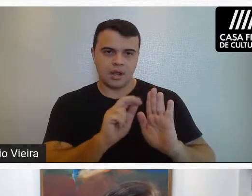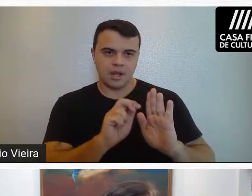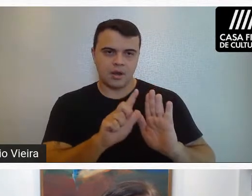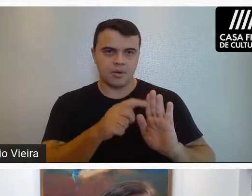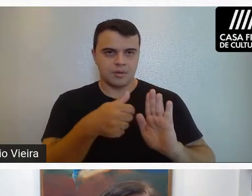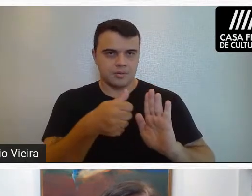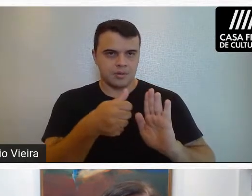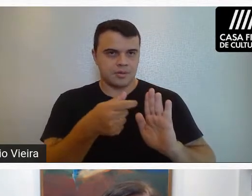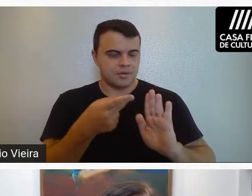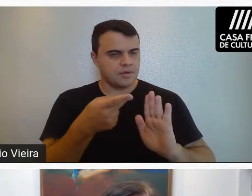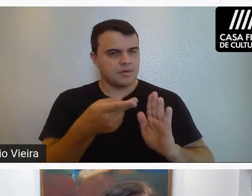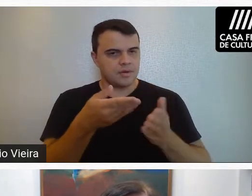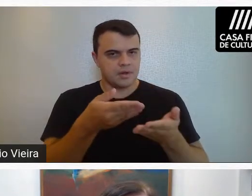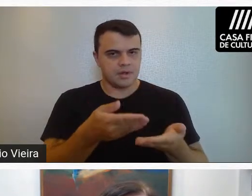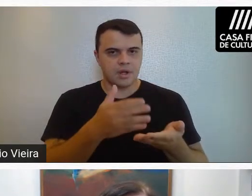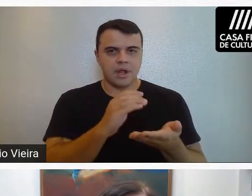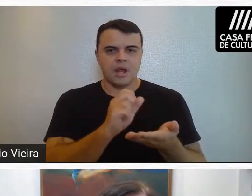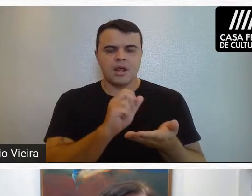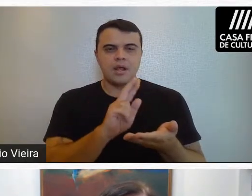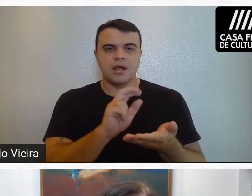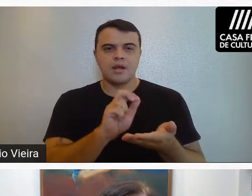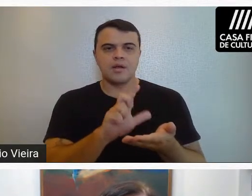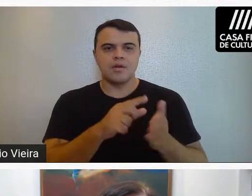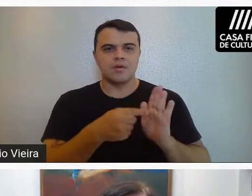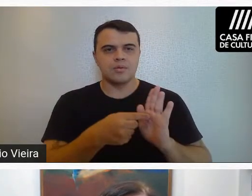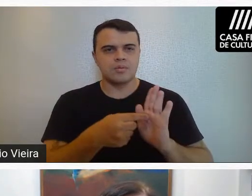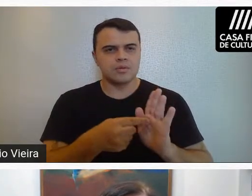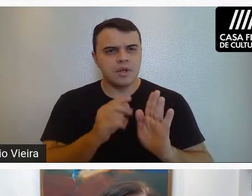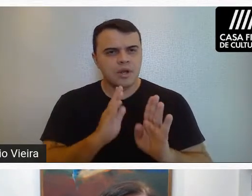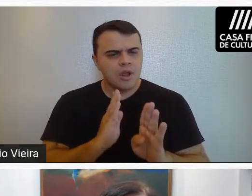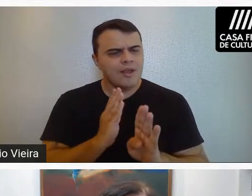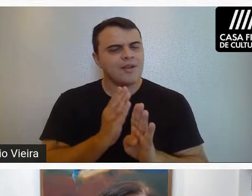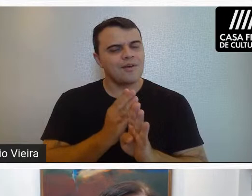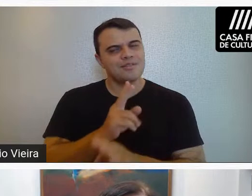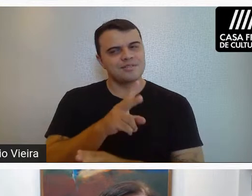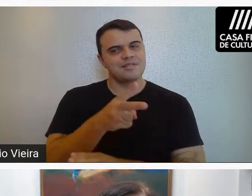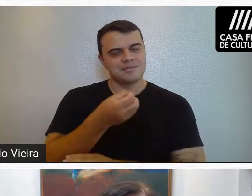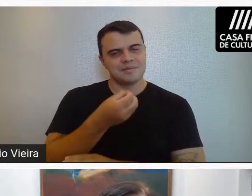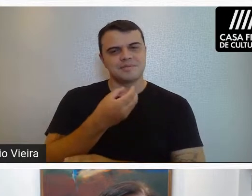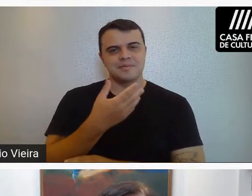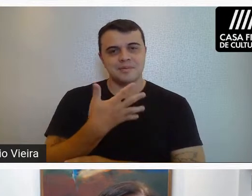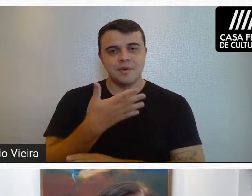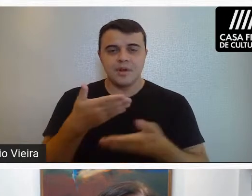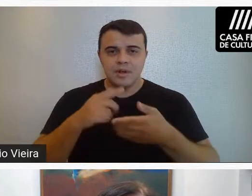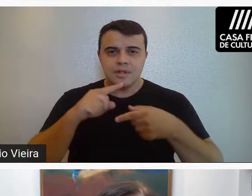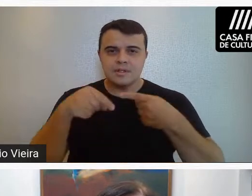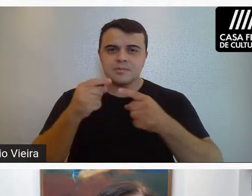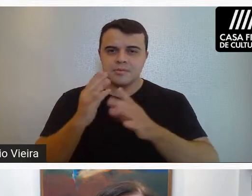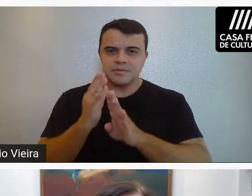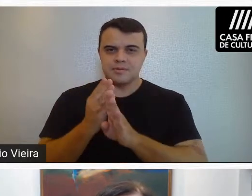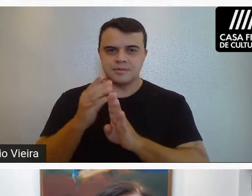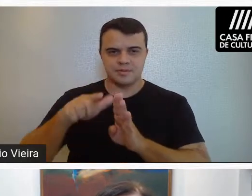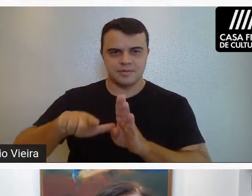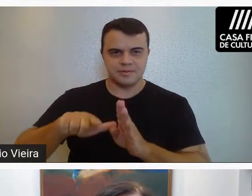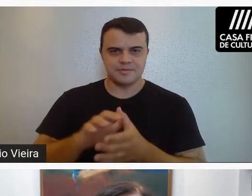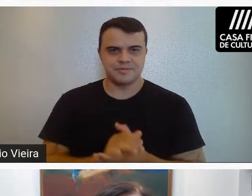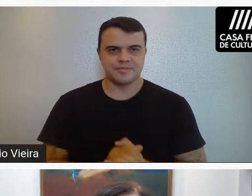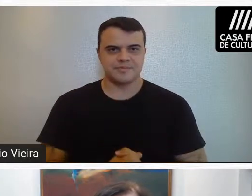Eu vou passar a palavra para ela, que vai conduzir esse encontro com a maestria de sempre. Daqui a pouco a gente se encontra de novo.